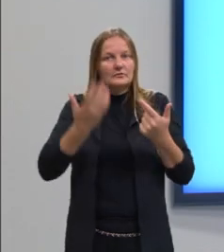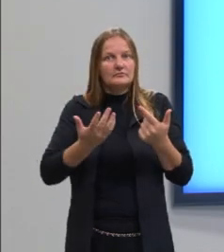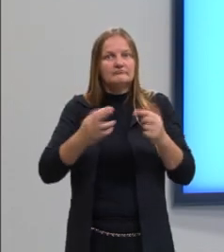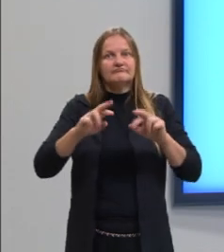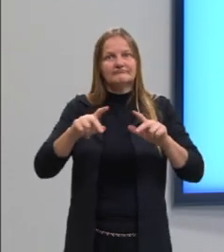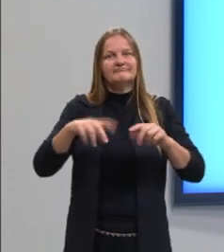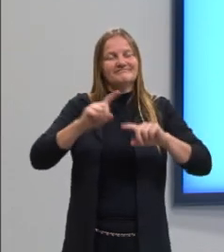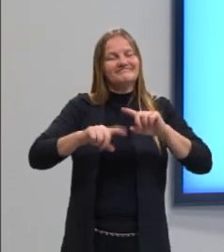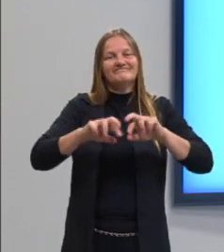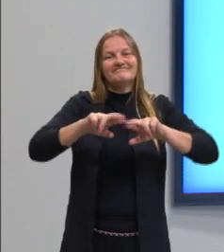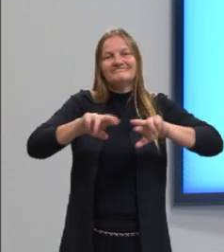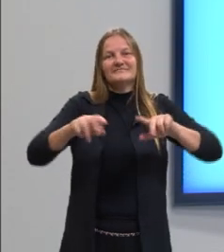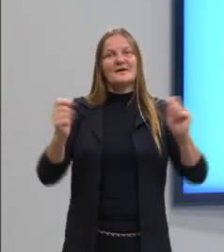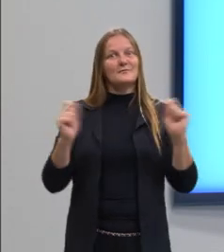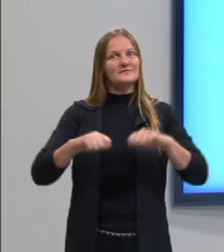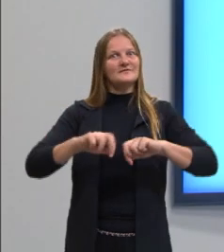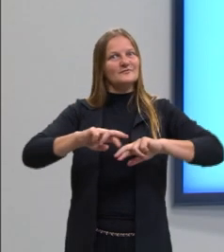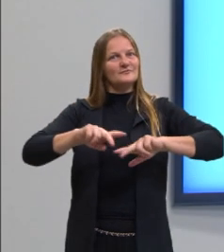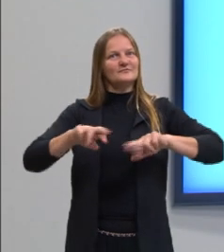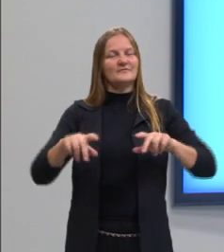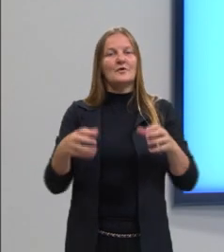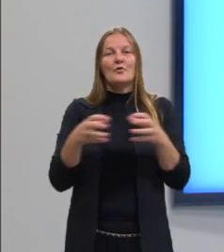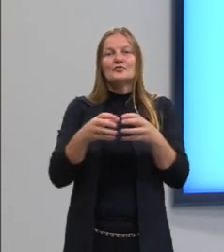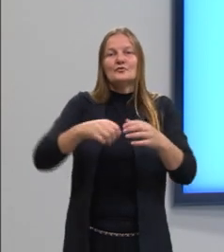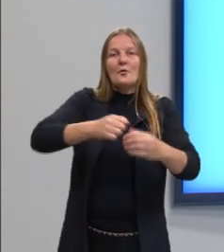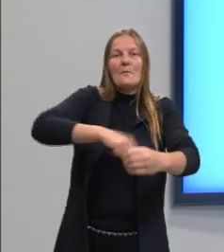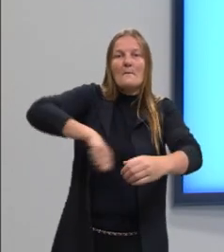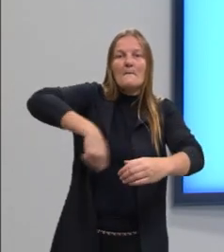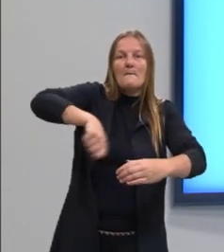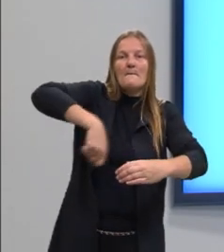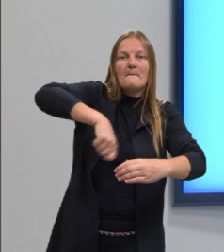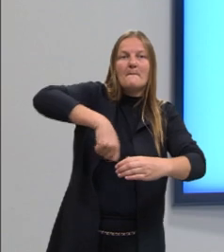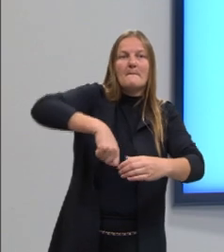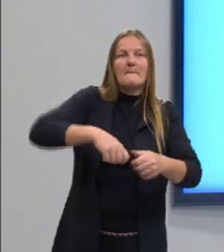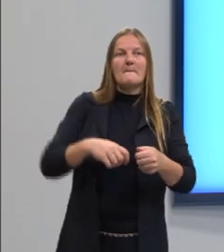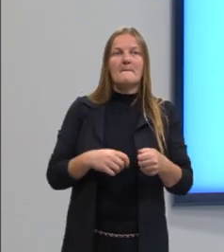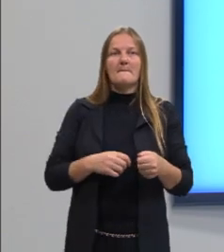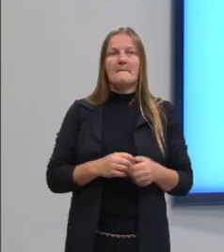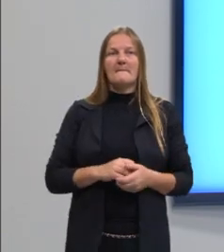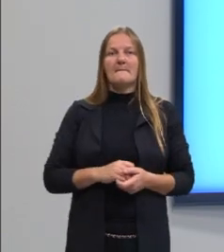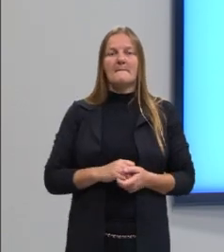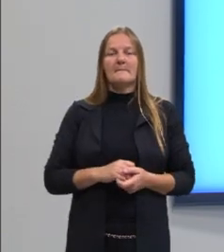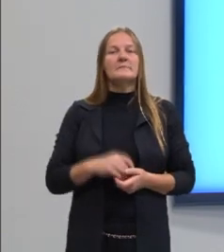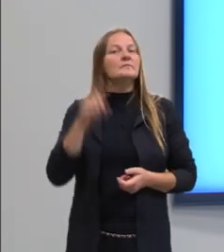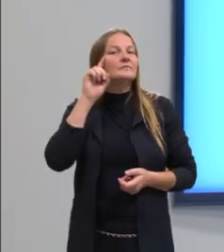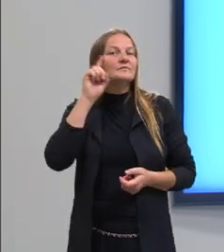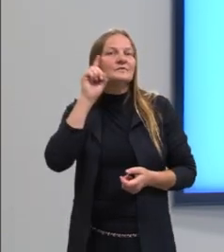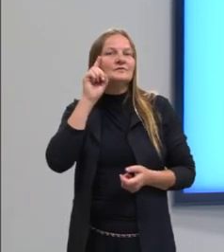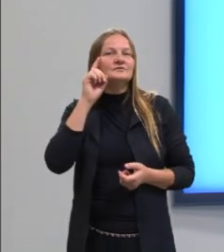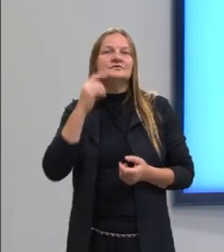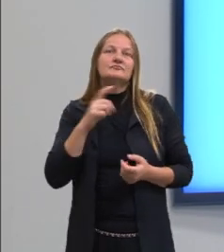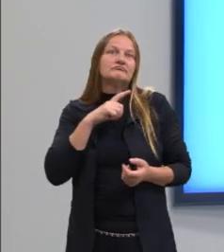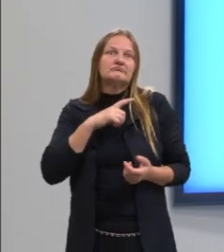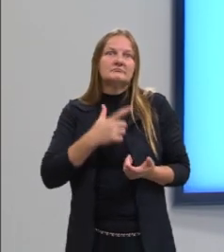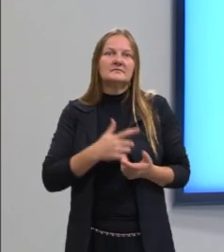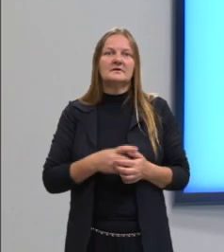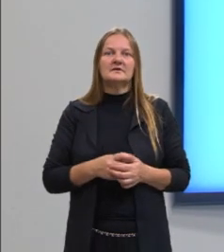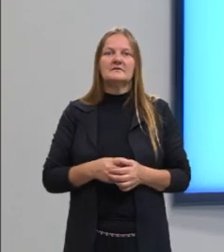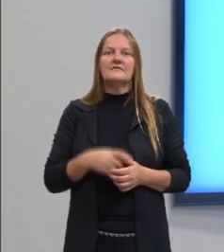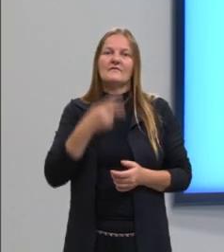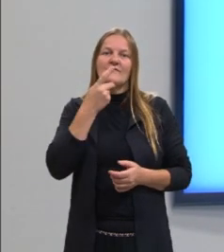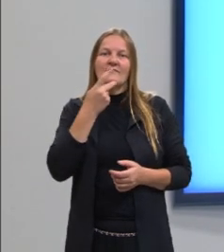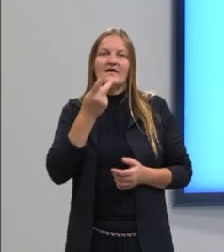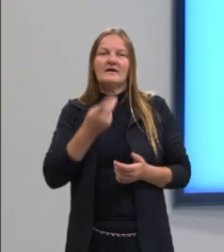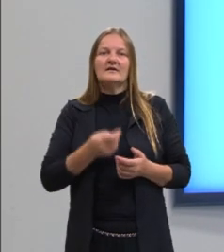possibilidades são muitas. Conjunto de panelas, muito associado, então, ao nosso dia a dia, bem comum, a gente, inclusive, fala,